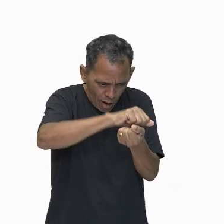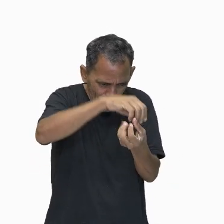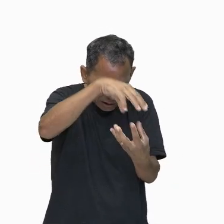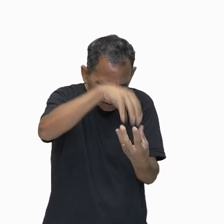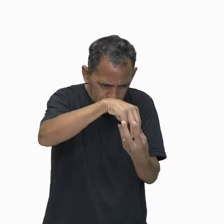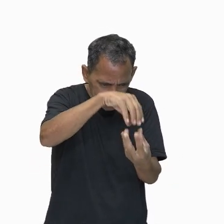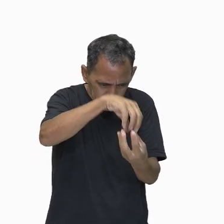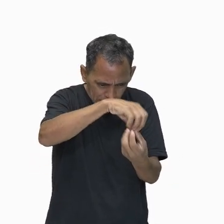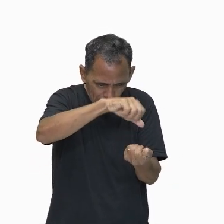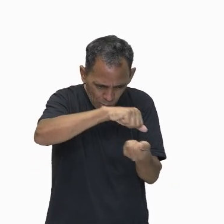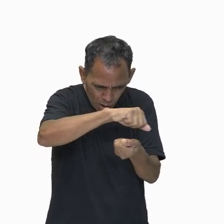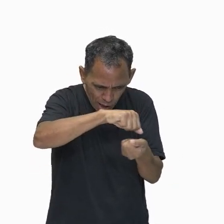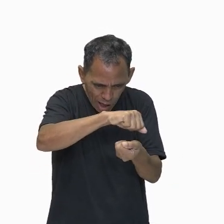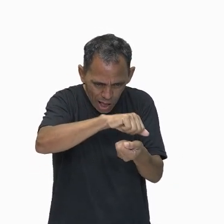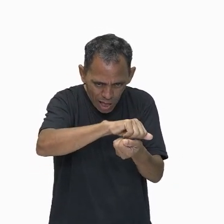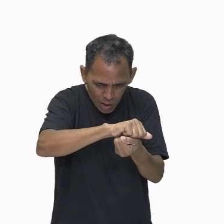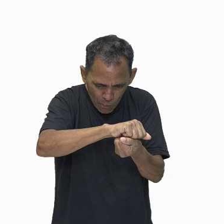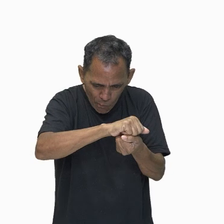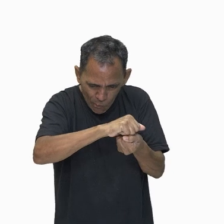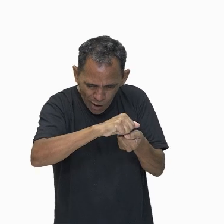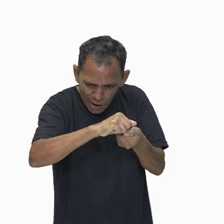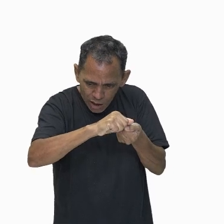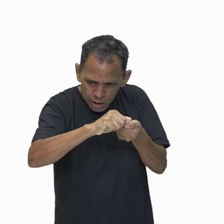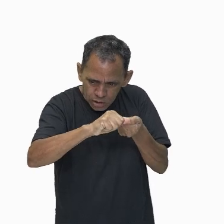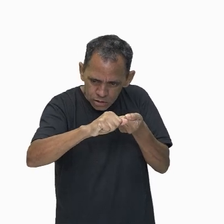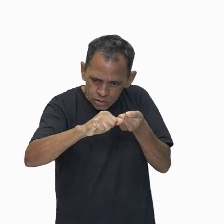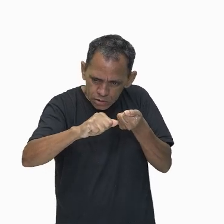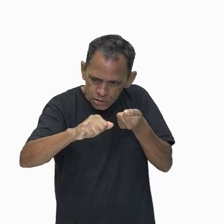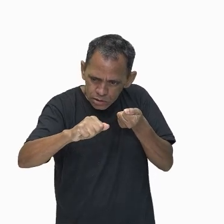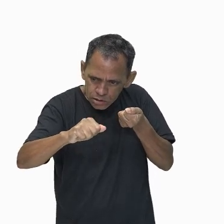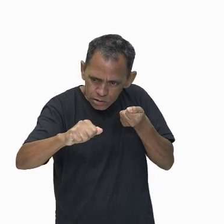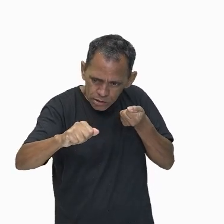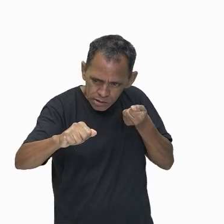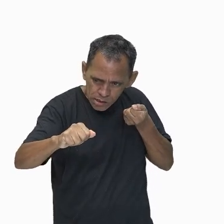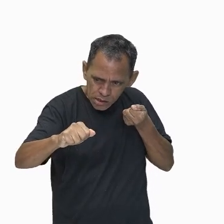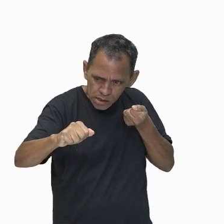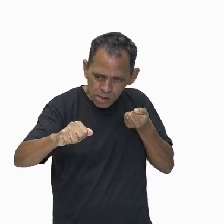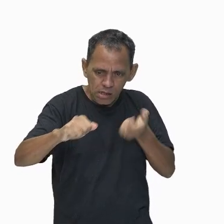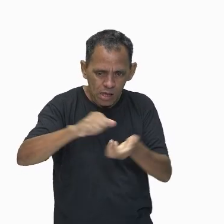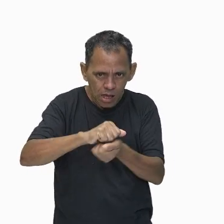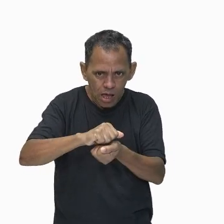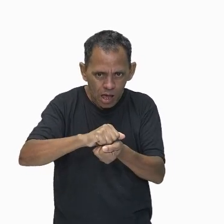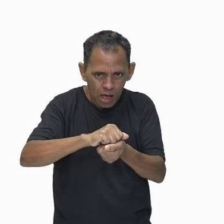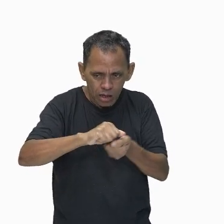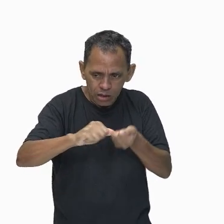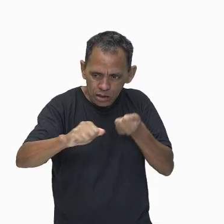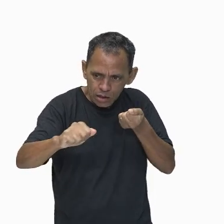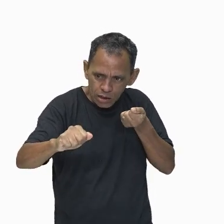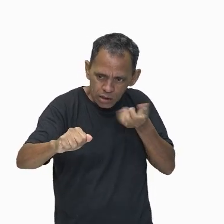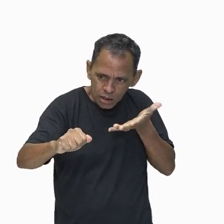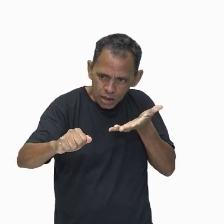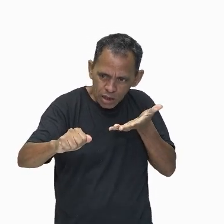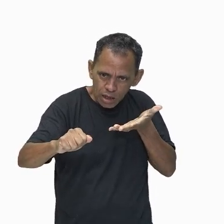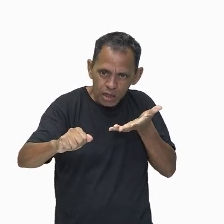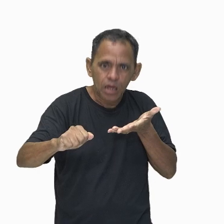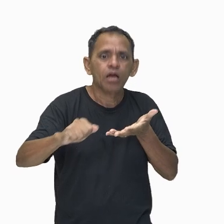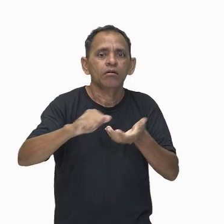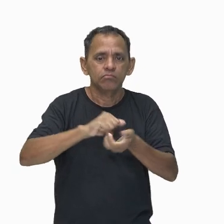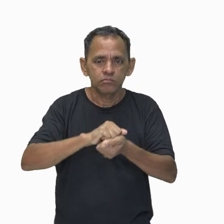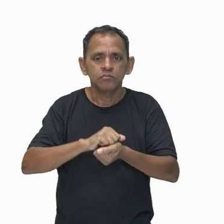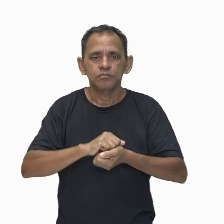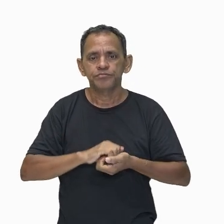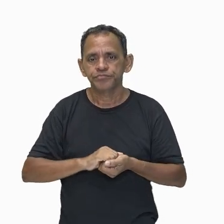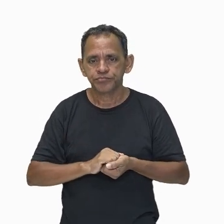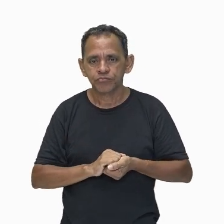Chias, que é a deformação dessa mola. Tu eleva isso ao quadrado e divide tudo por 2, tá pessoal? Nesse